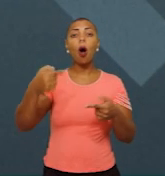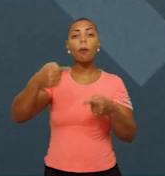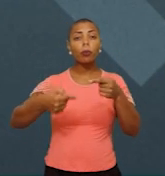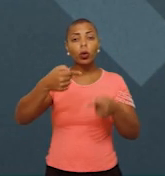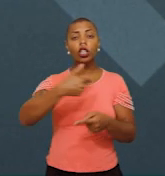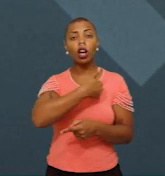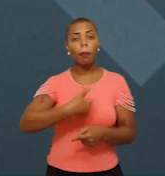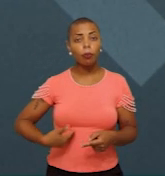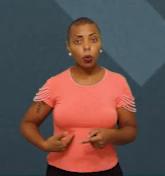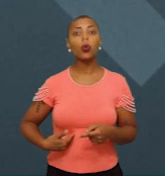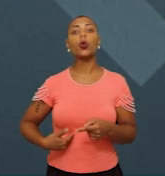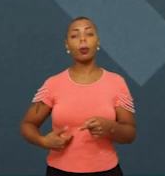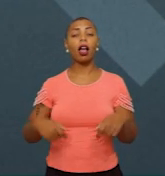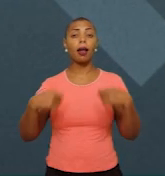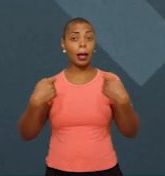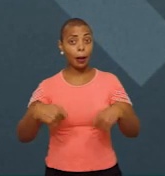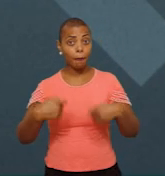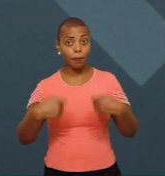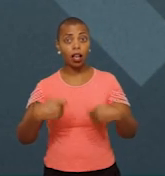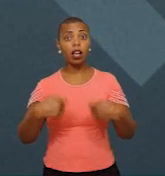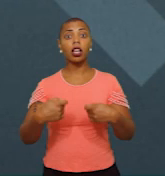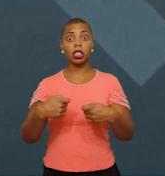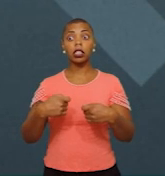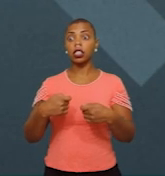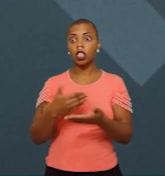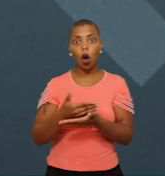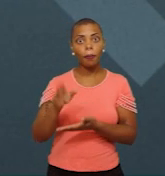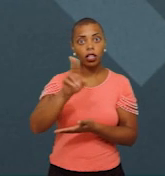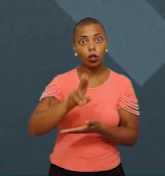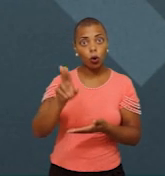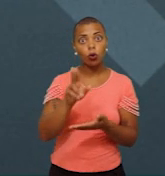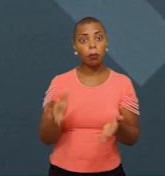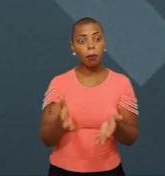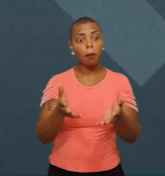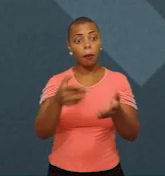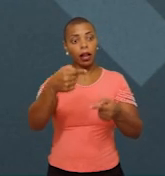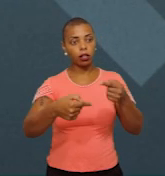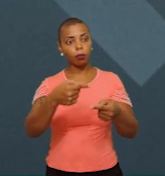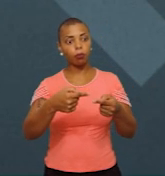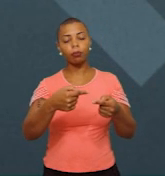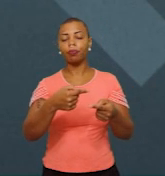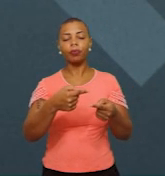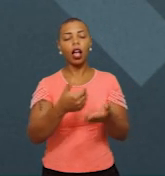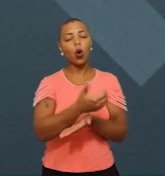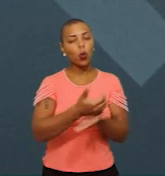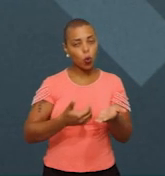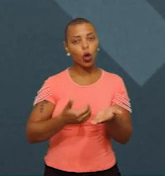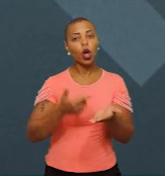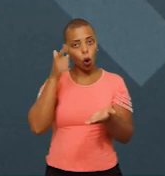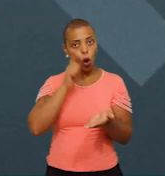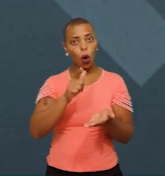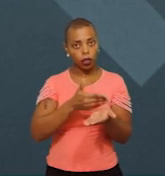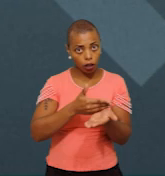públicas que vão precisar ser postas em jogo para o político ser implementado, para o currículo ser implementado,